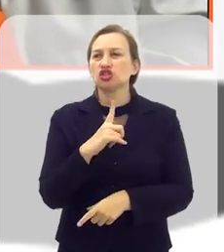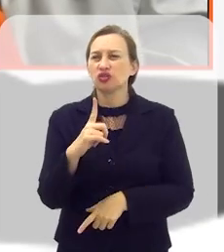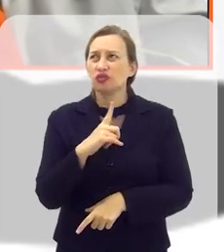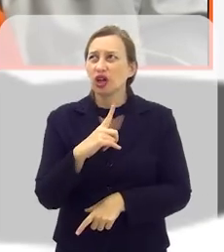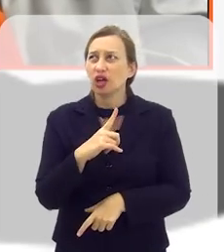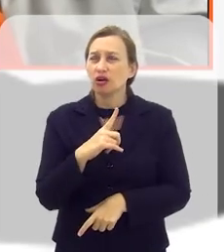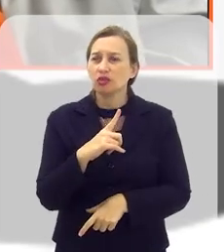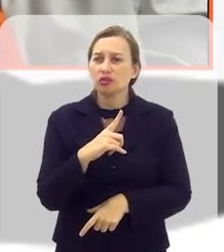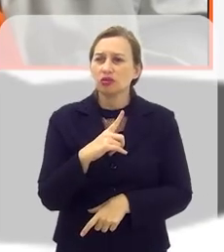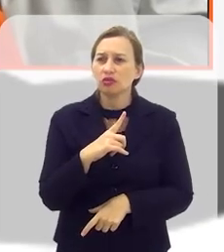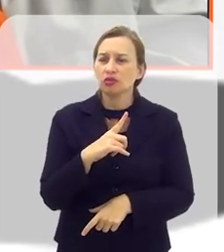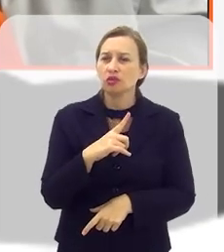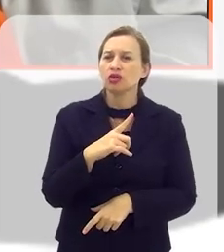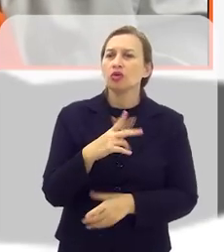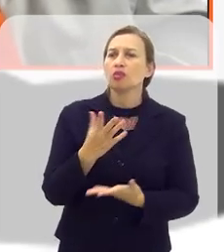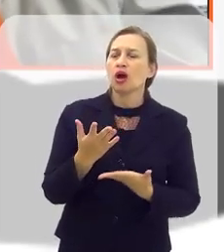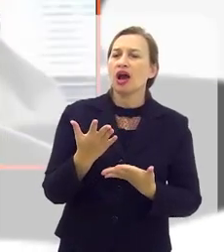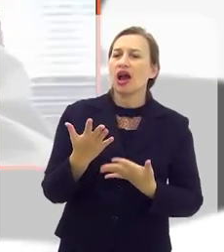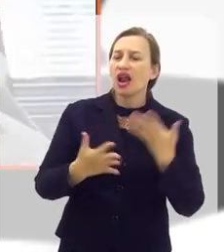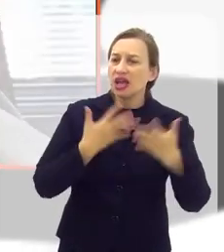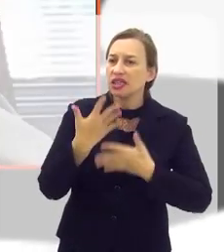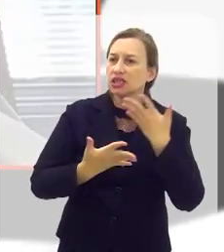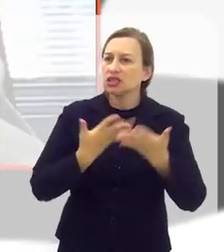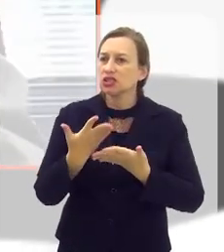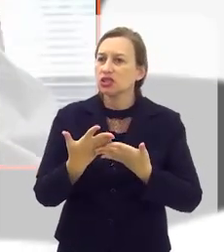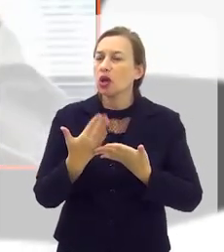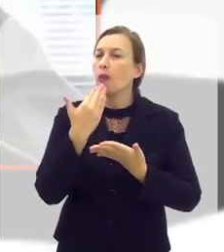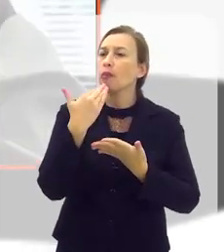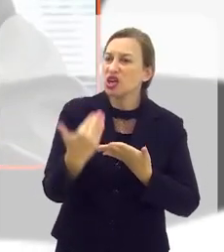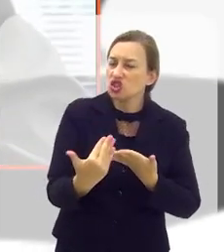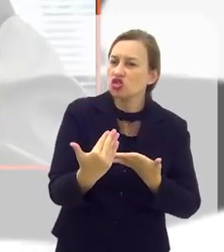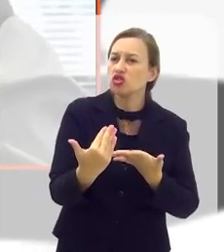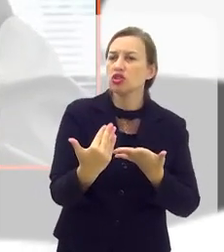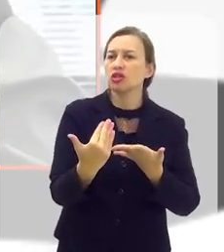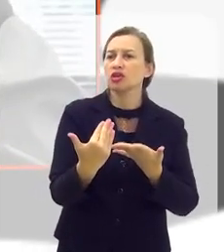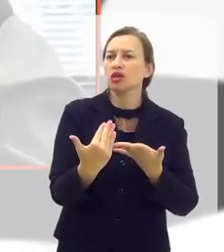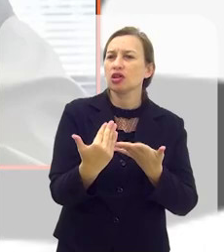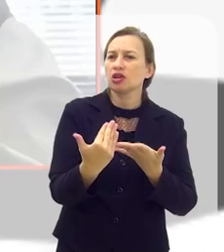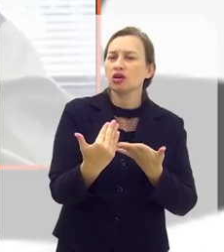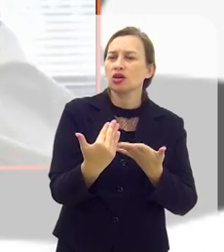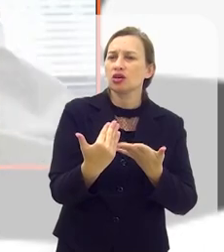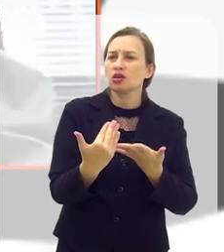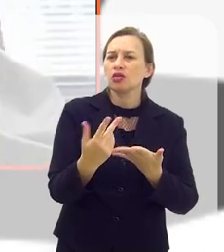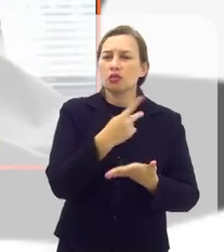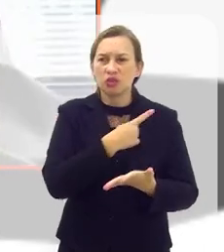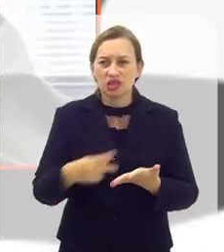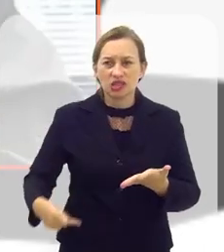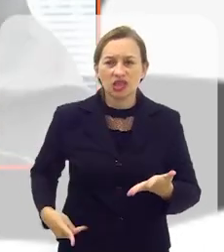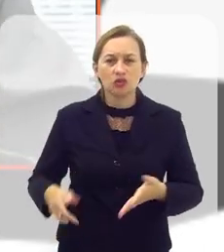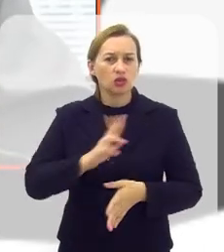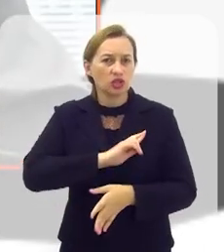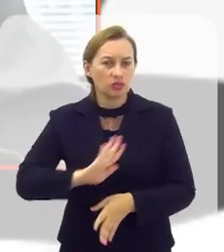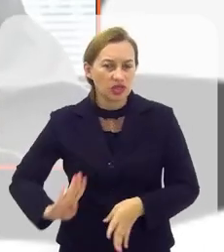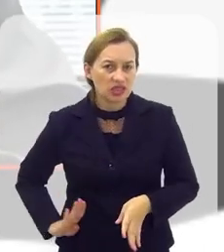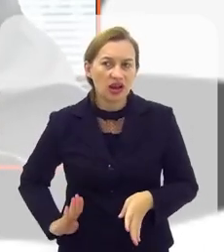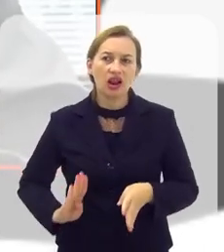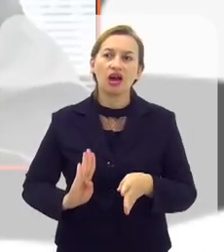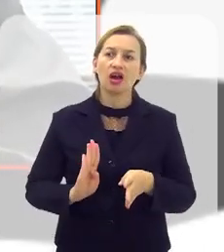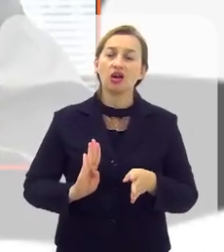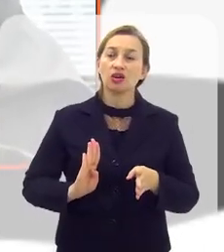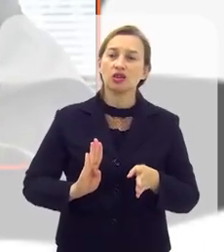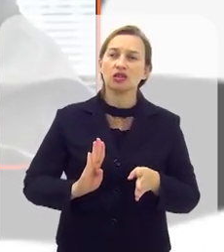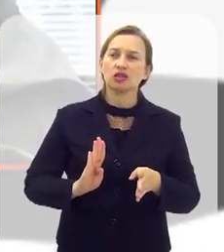Tivemos a satisfação de pedir que o nosso presidente, ser lá,